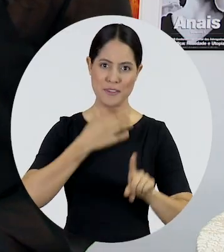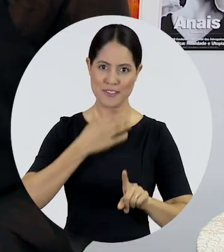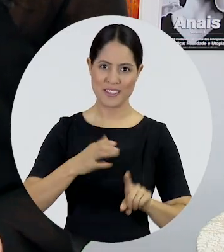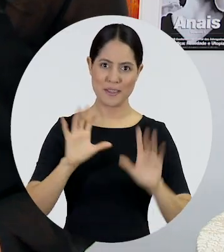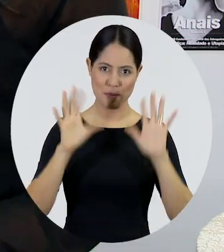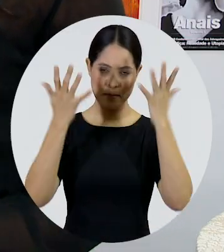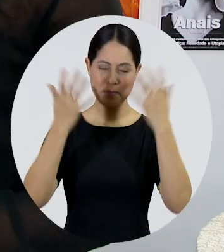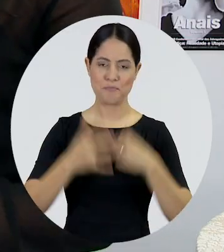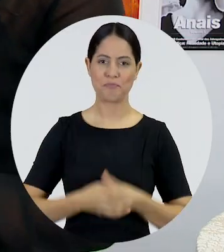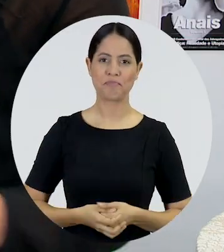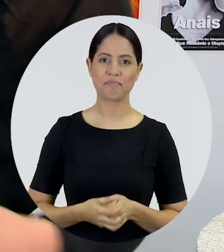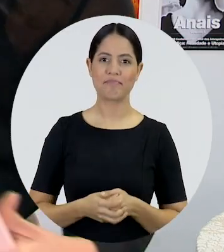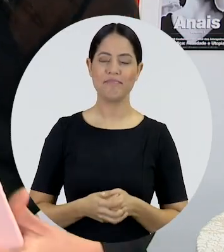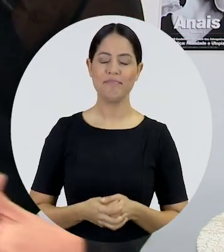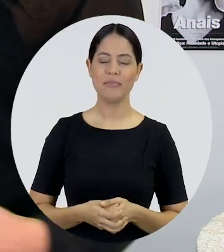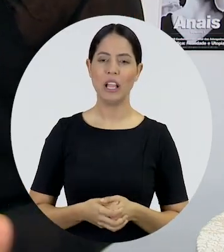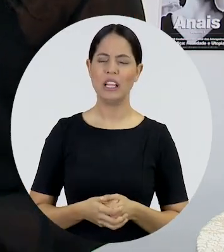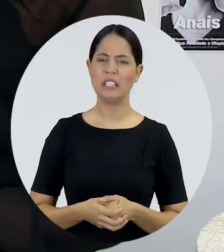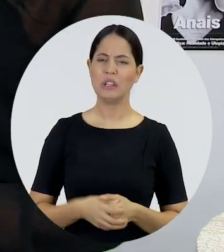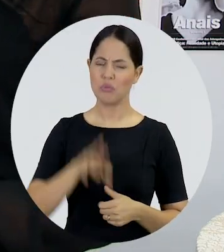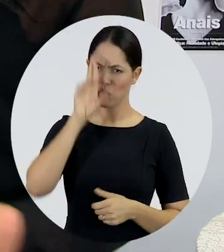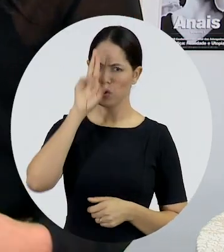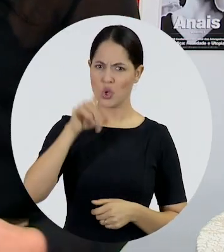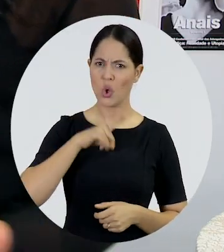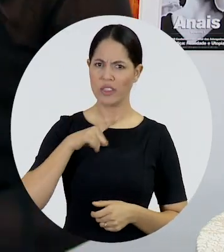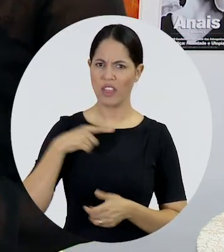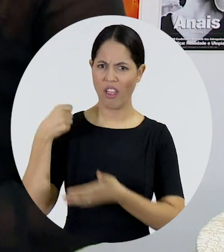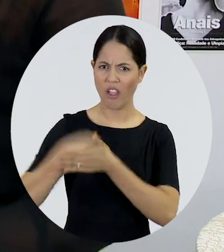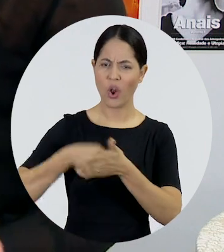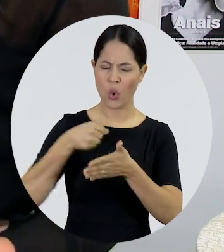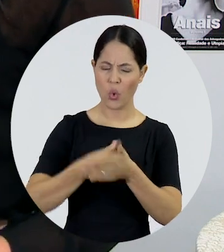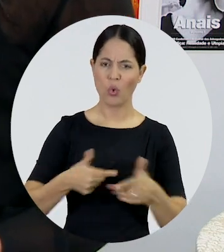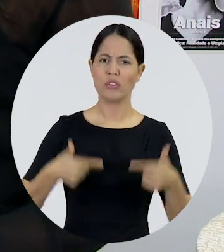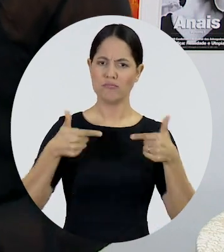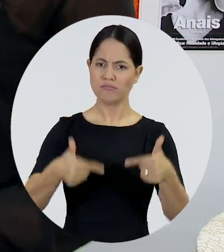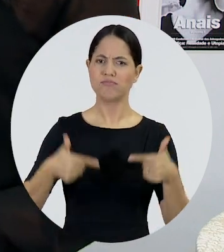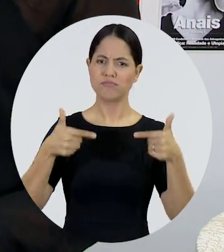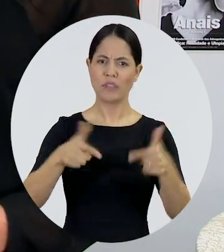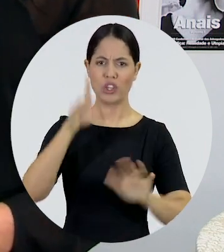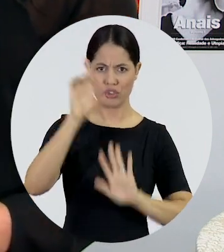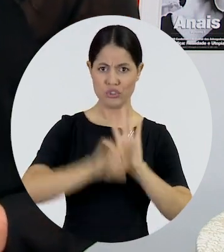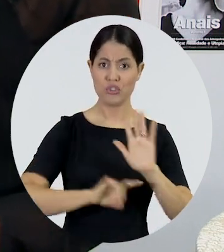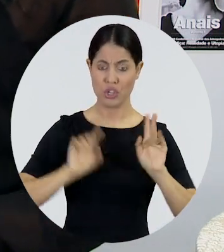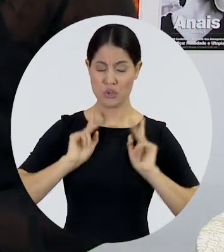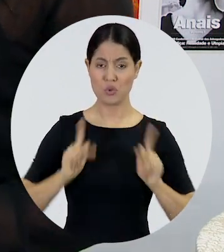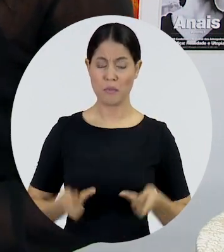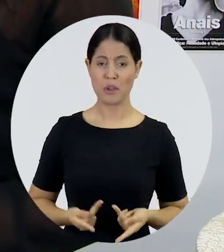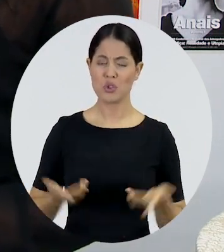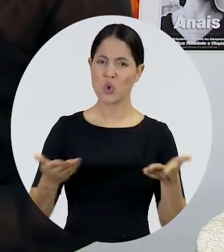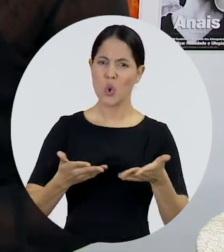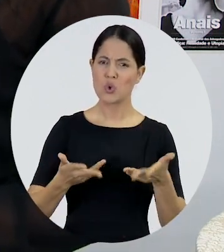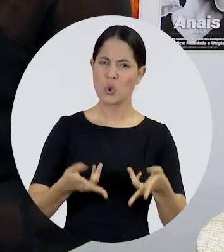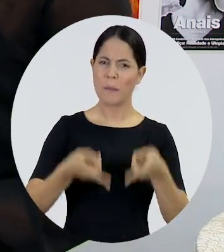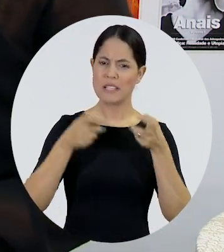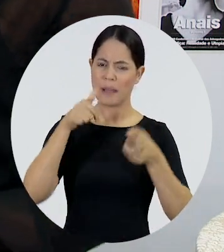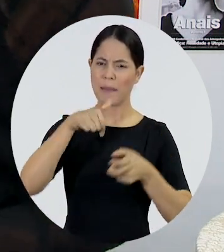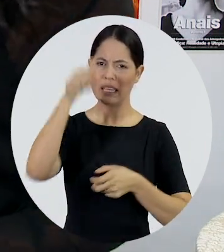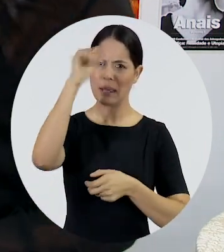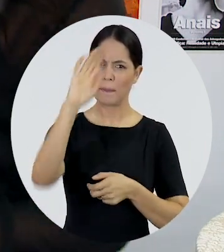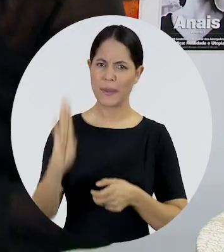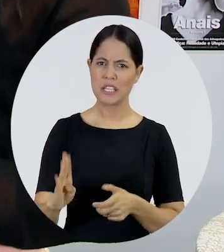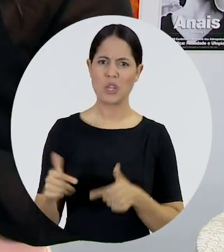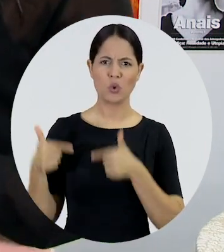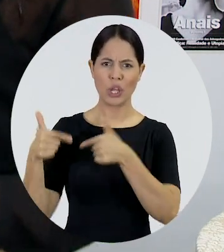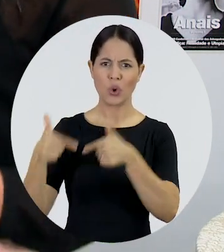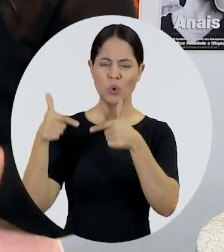E o senhor tem uma ampla luta justamente pelos direitos humanos. Hoje o senhor percebe que é preciso lutar mais só